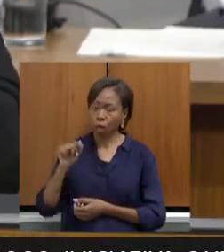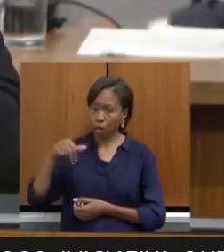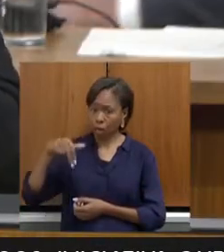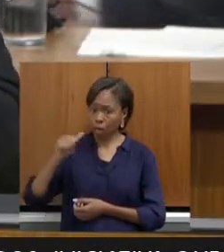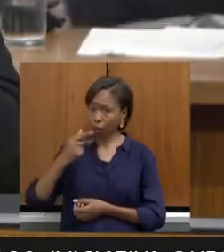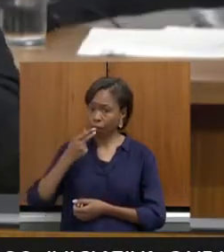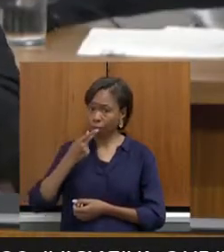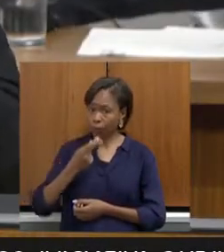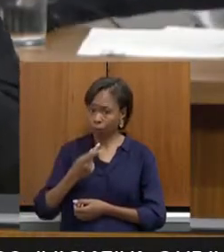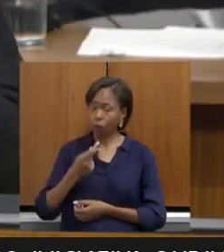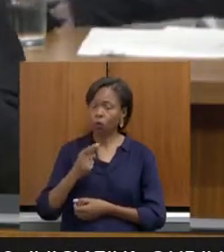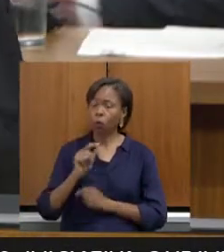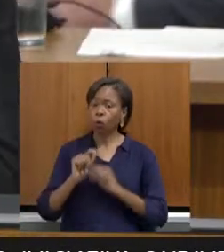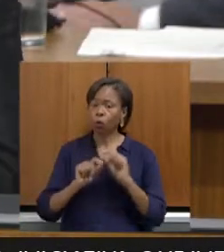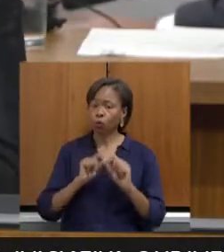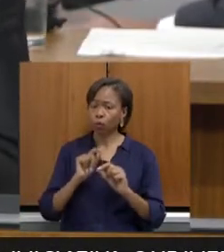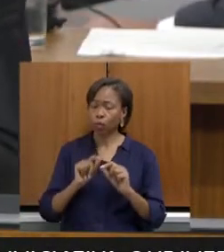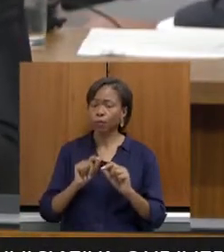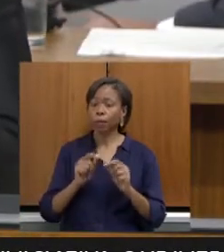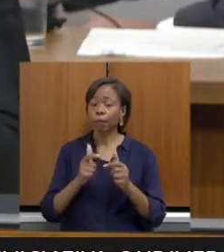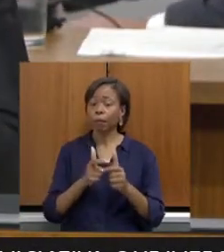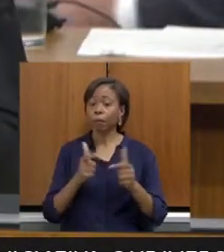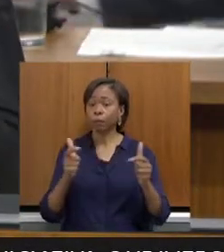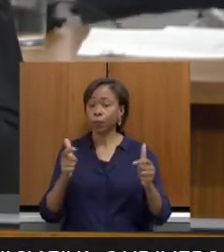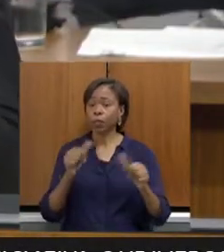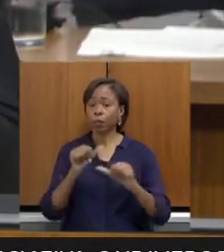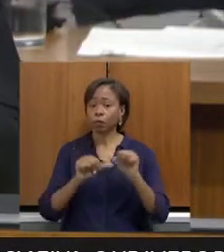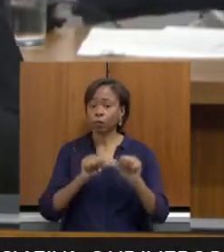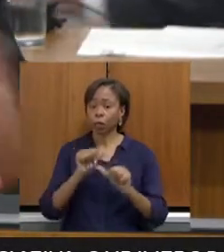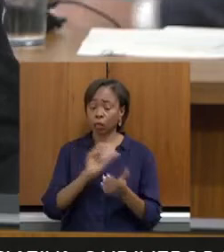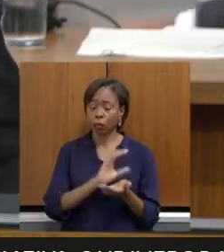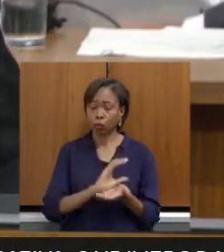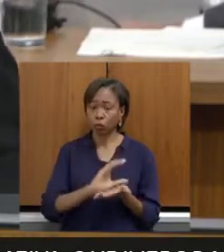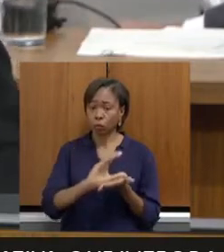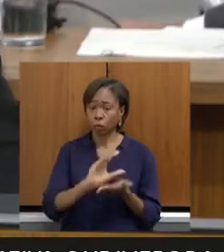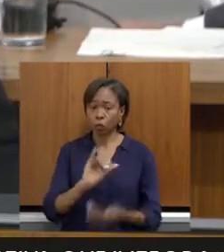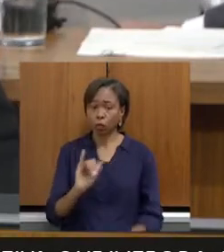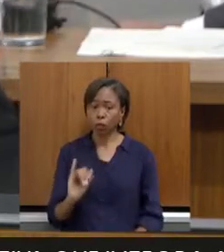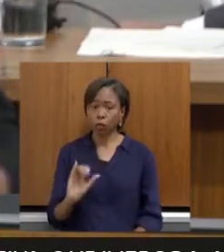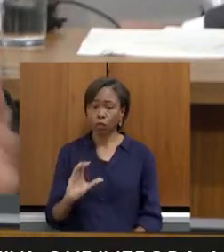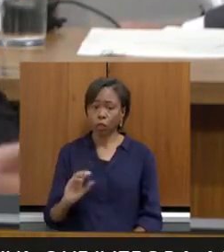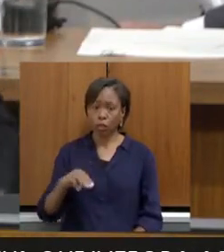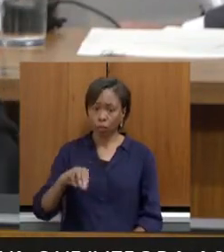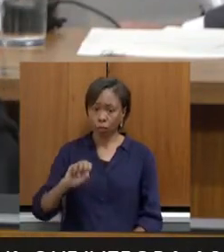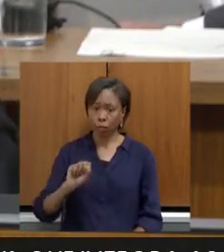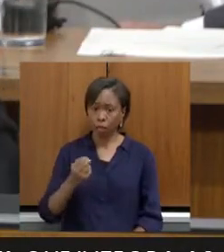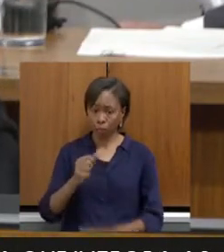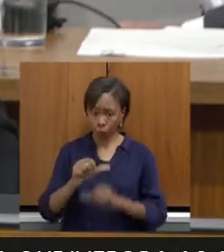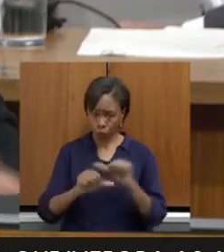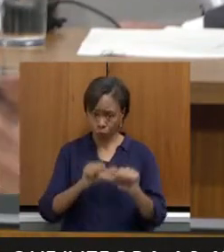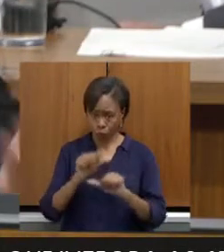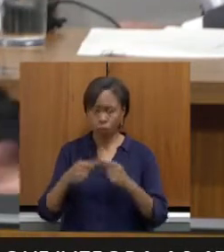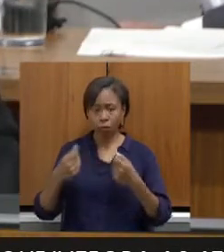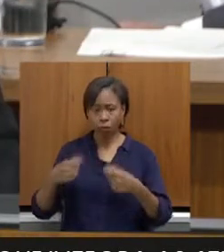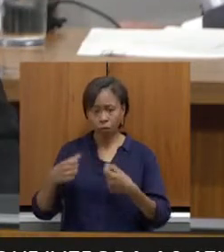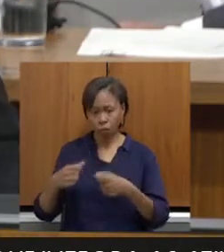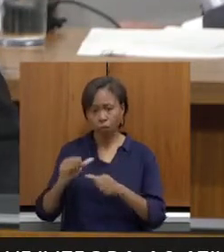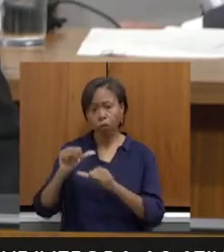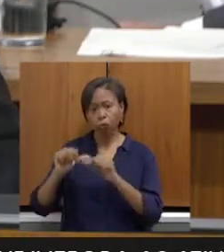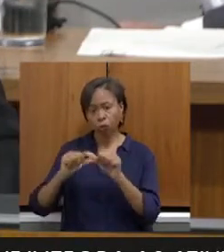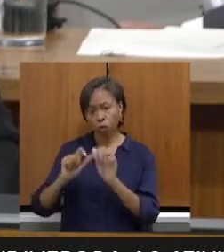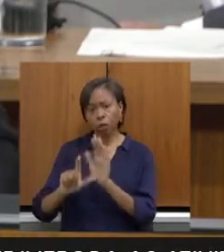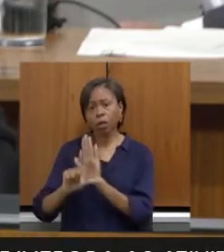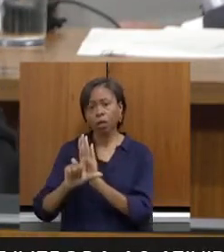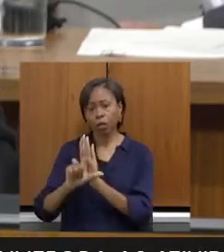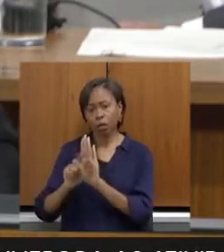para boa parte das mudanças do ICMS, elas dependem de fato de uma alteração legislativa em nível de